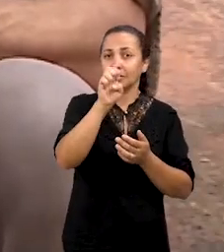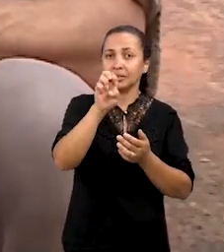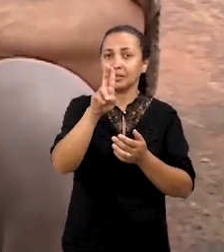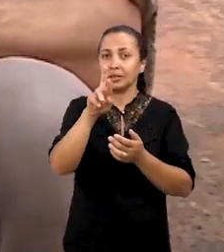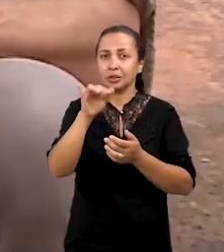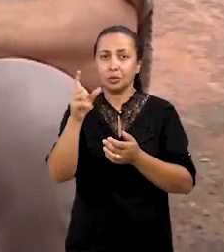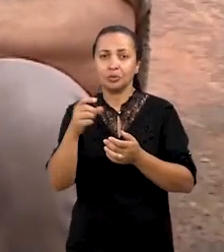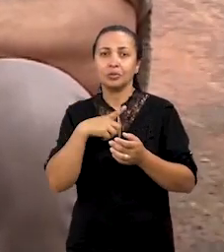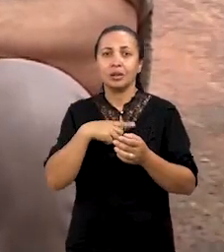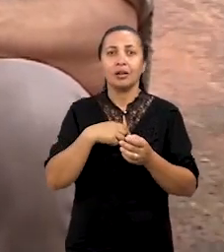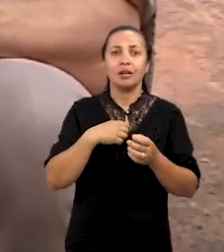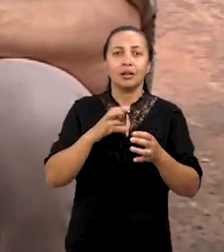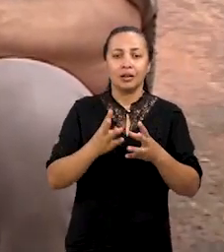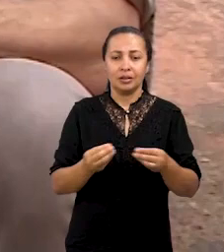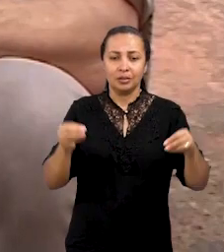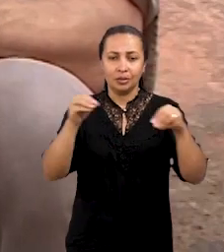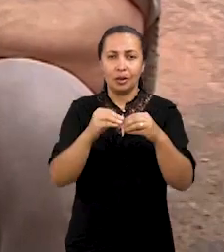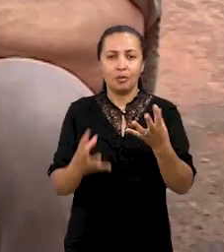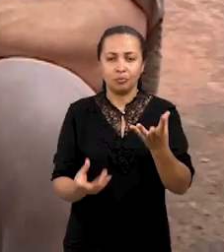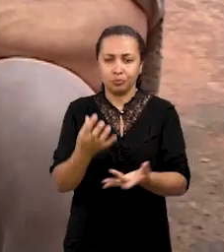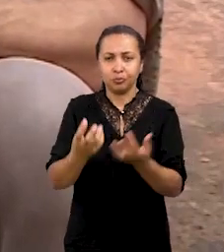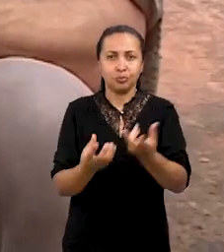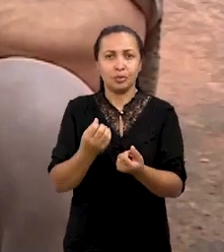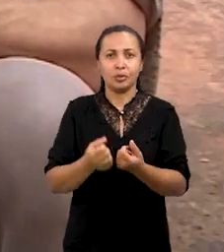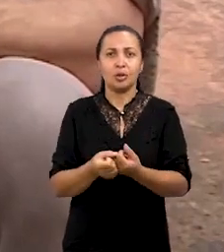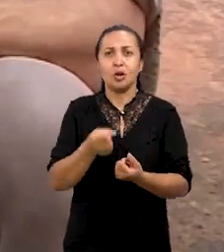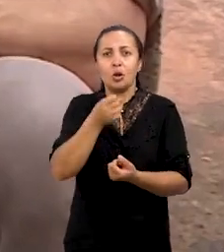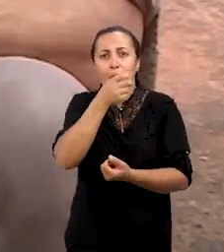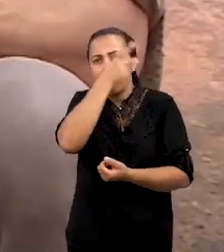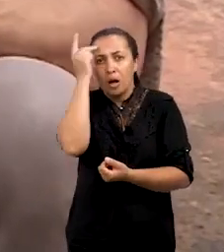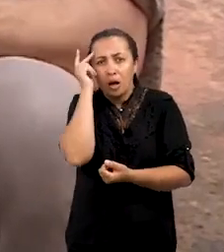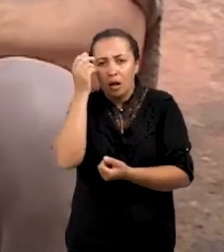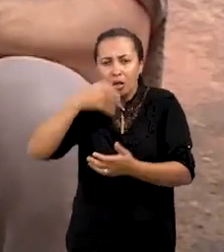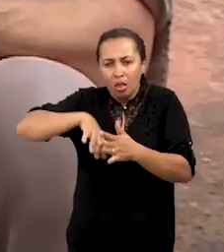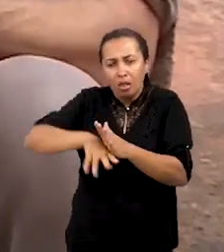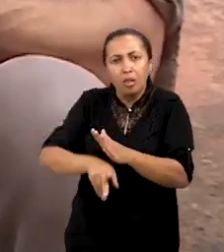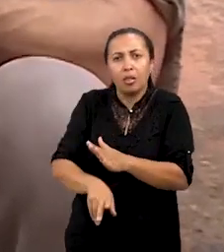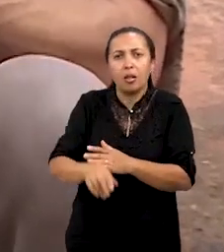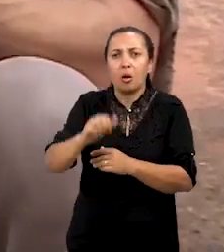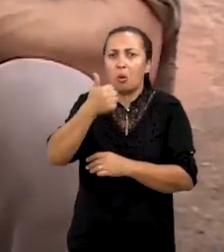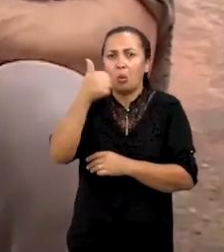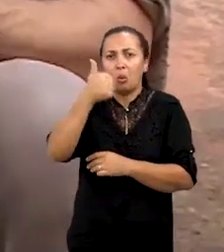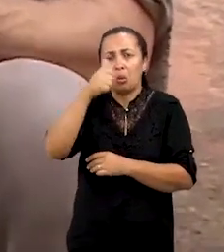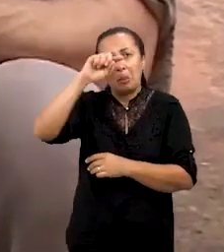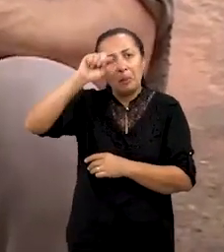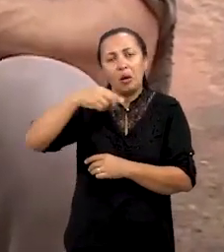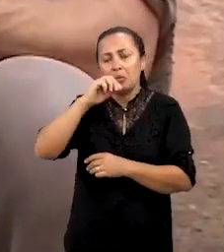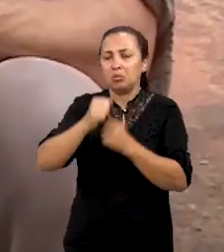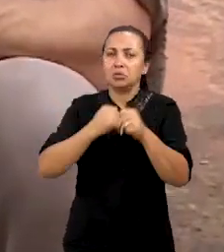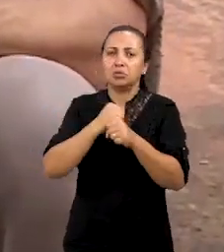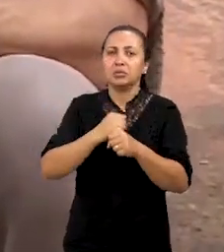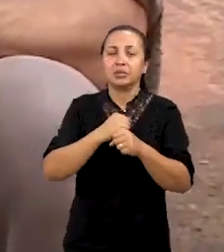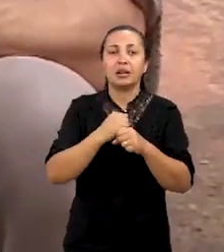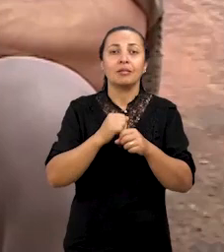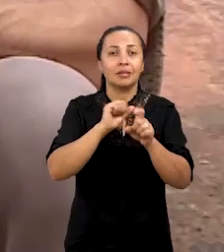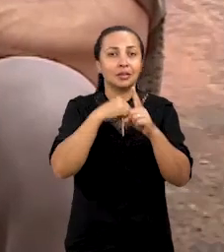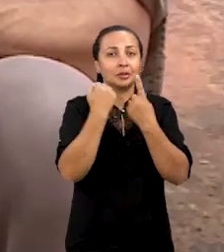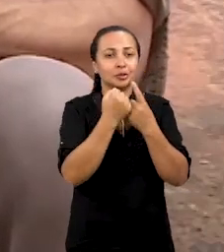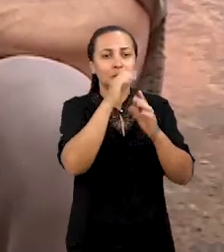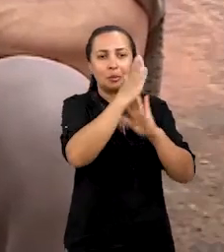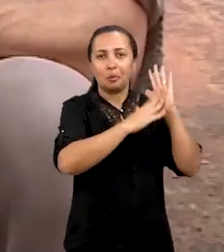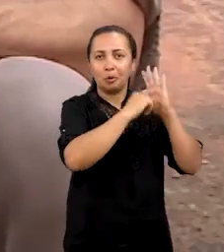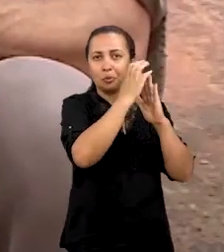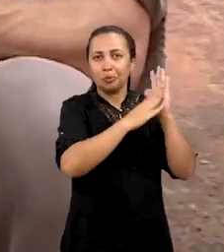fogueiras, enterramentos humanos de 11 mil anos. E para as inscrições, as pinturas associadas, a pintura ou pintado,